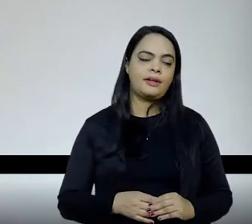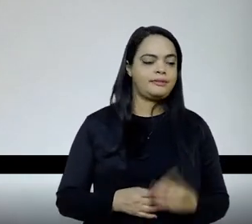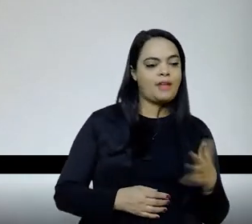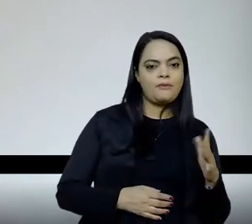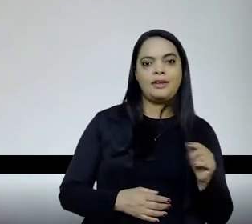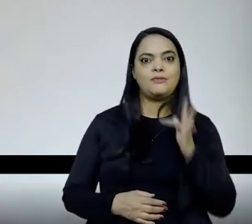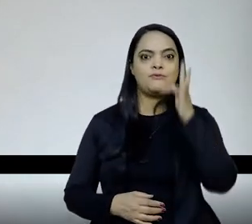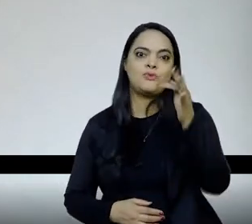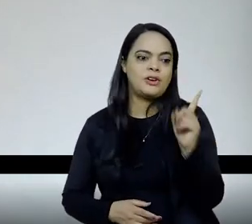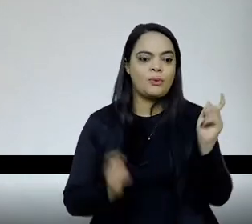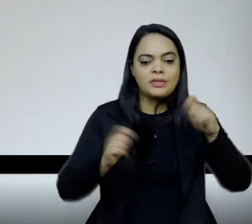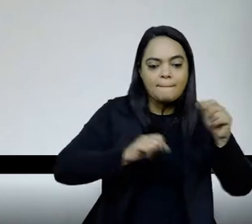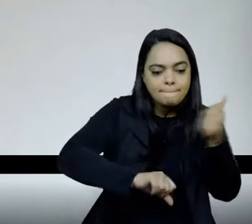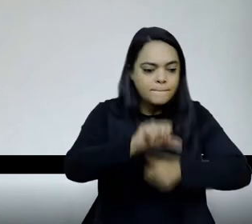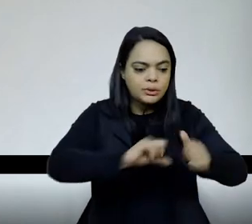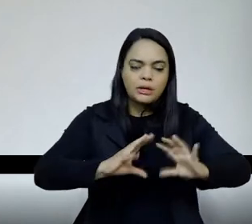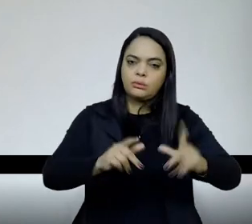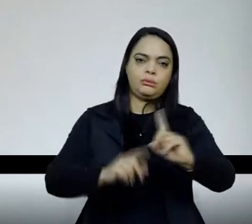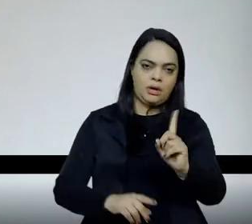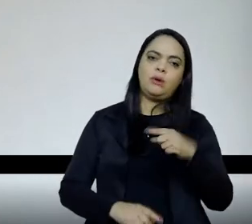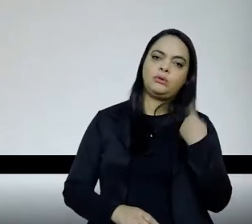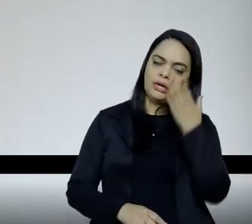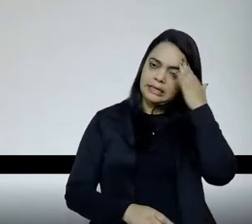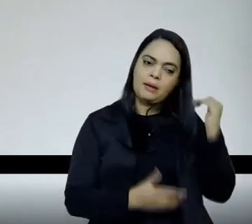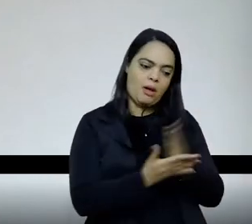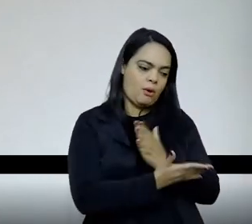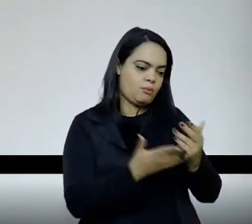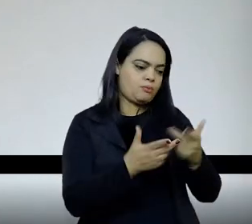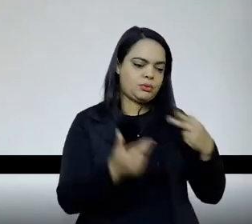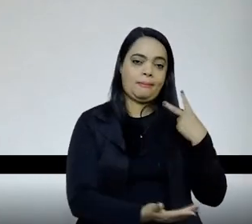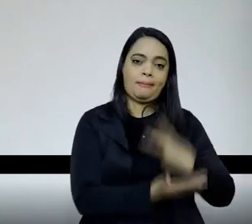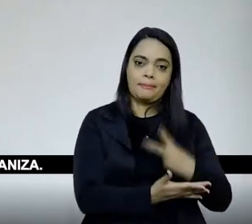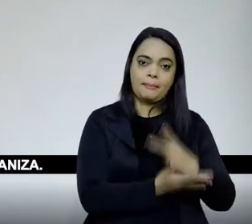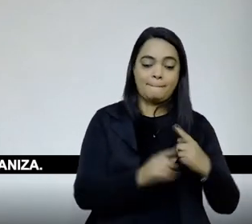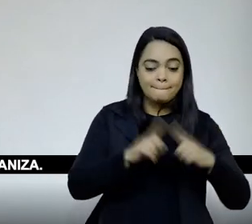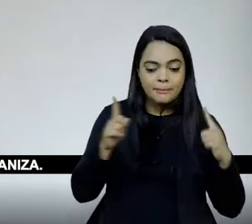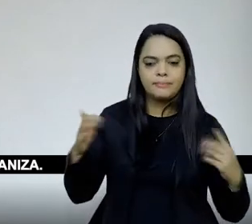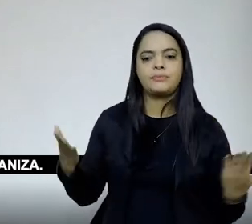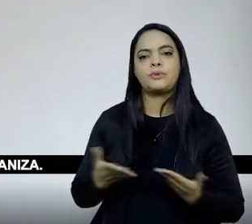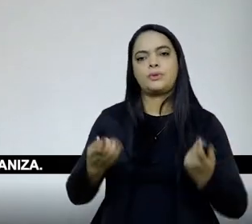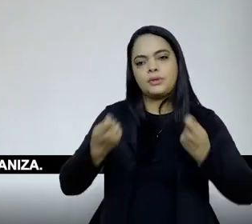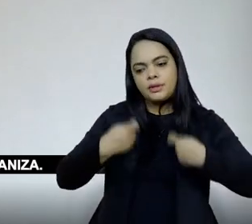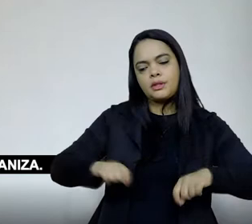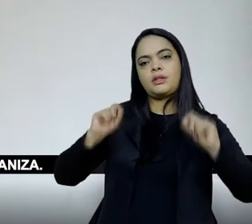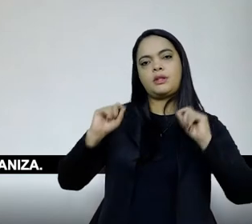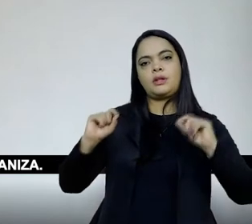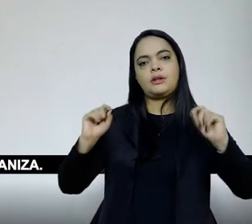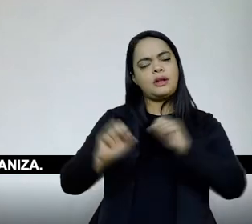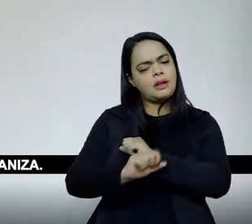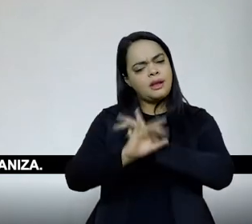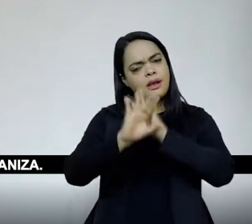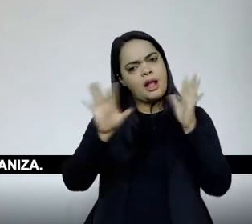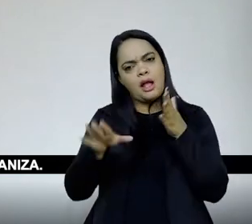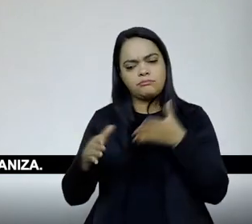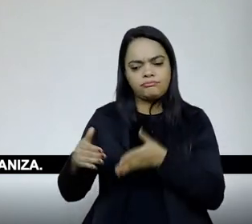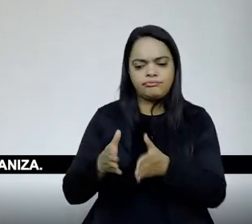continuamente. Eu tenho consciência disso, portanto, acho que, nesse momento, é preciso estabelecer claramente para onde que